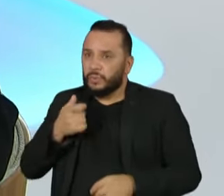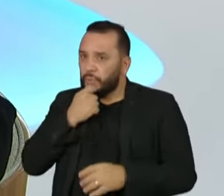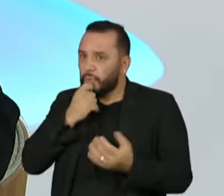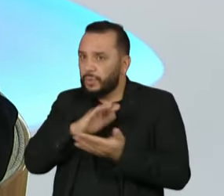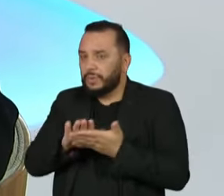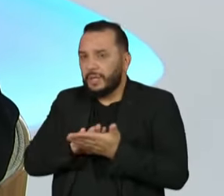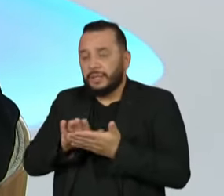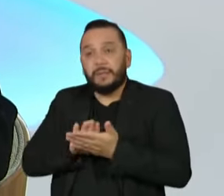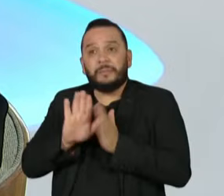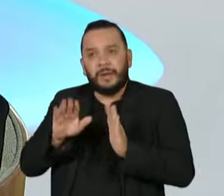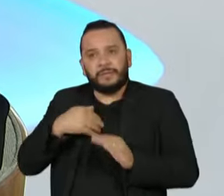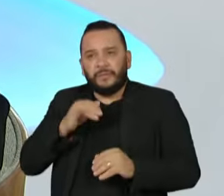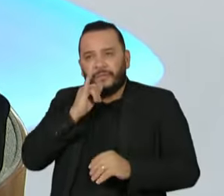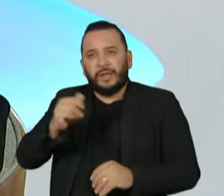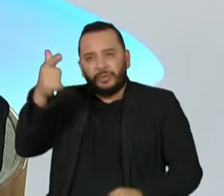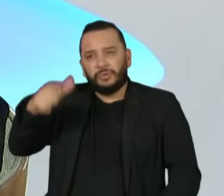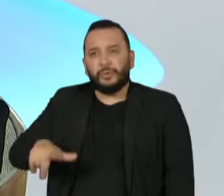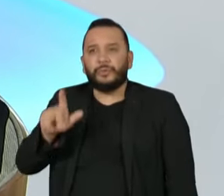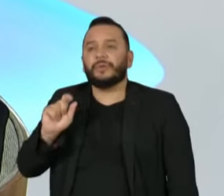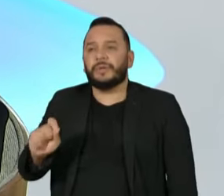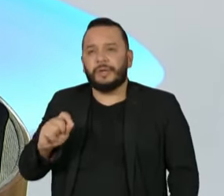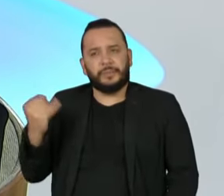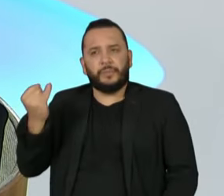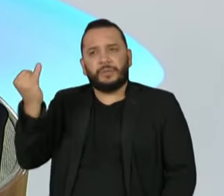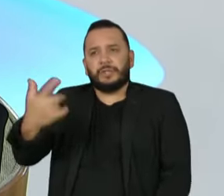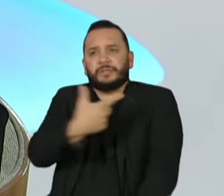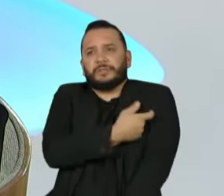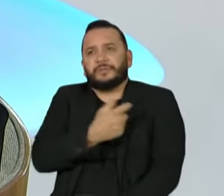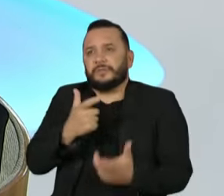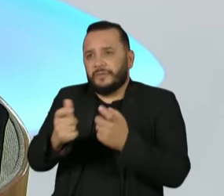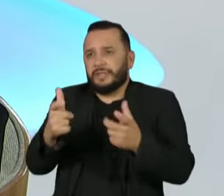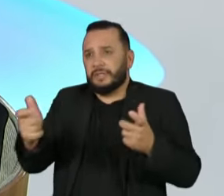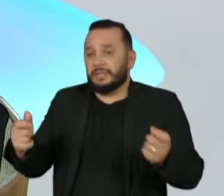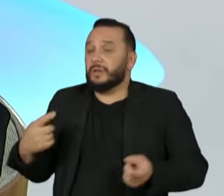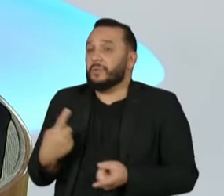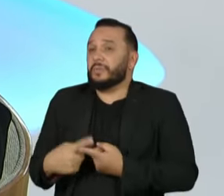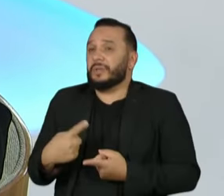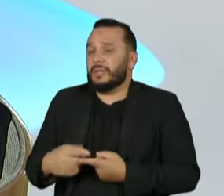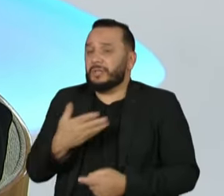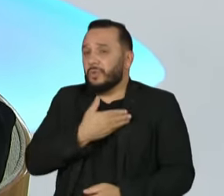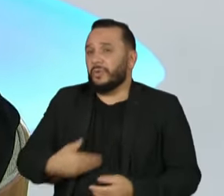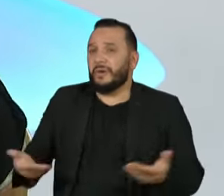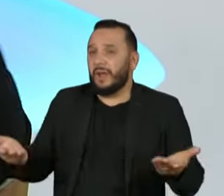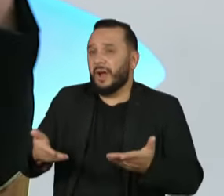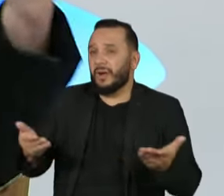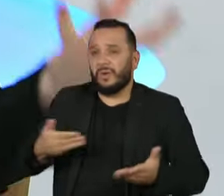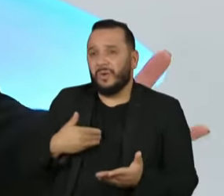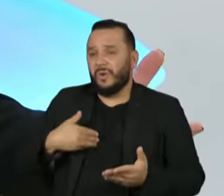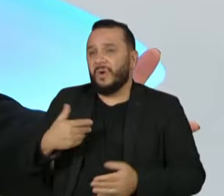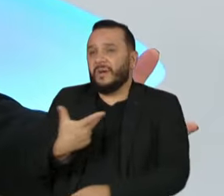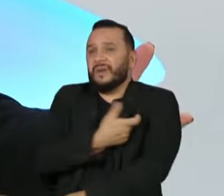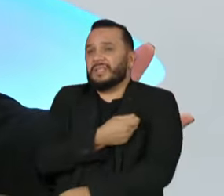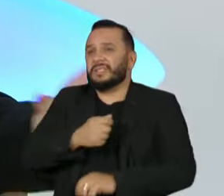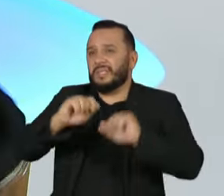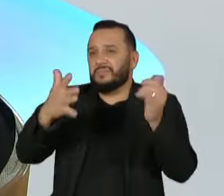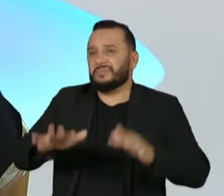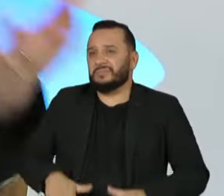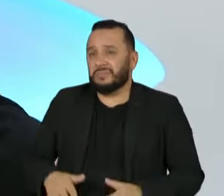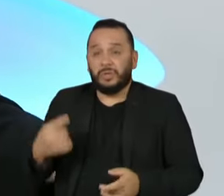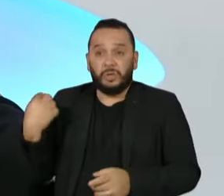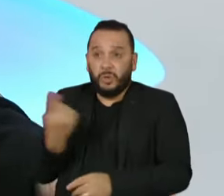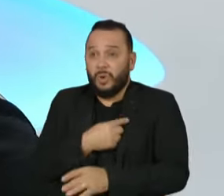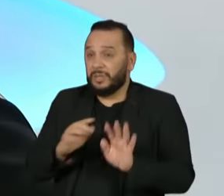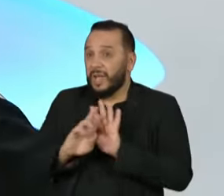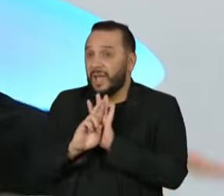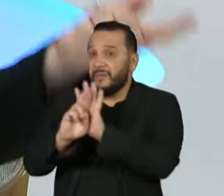repetir, a importância da vacinação, que até nisso esse governo teve a capacidade de instruir. Nós éramos referência no mundo em